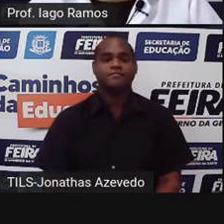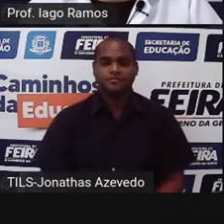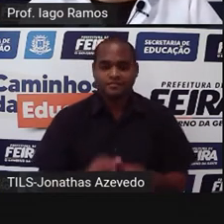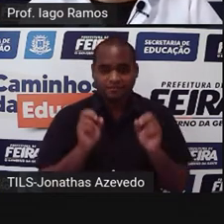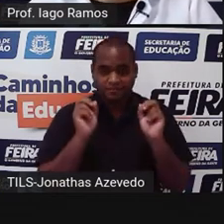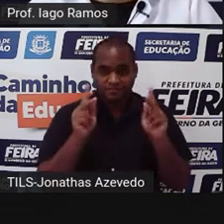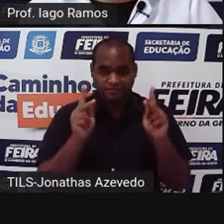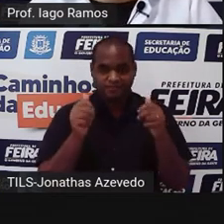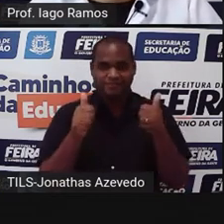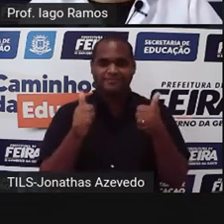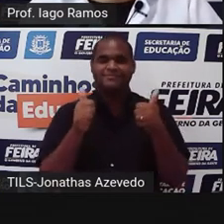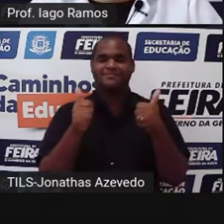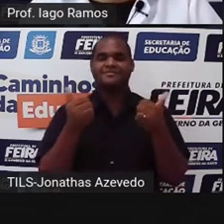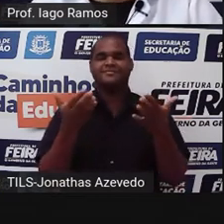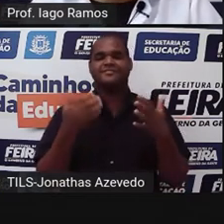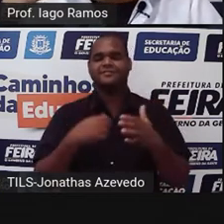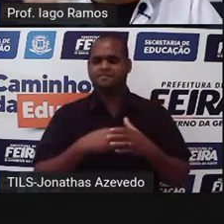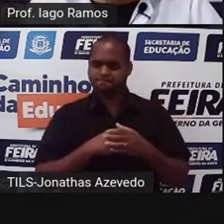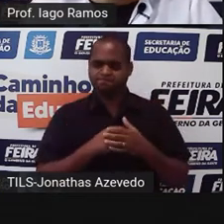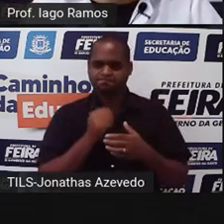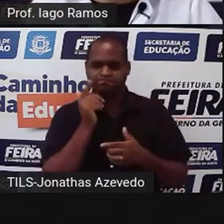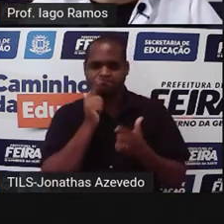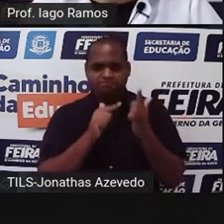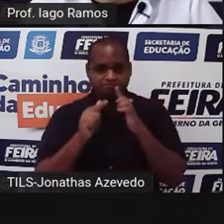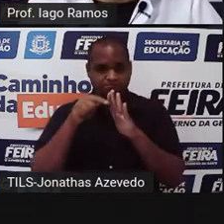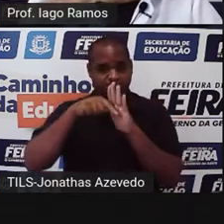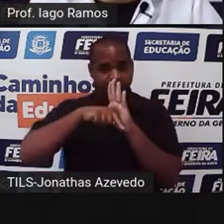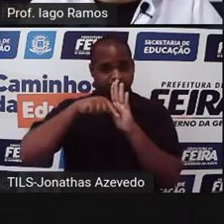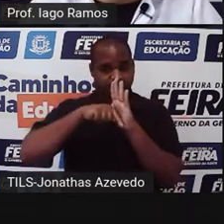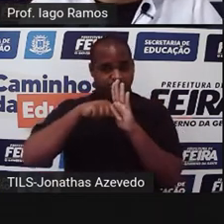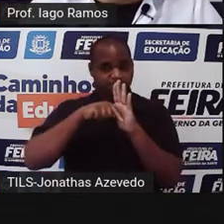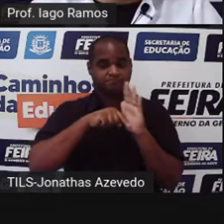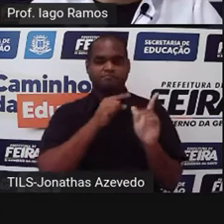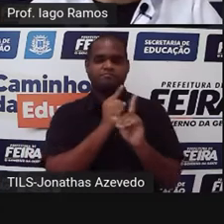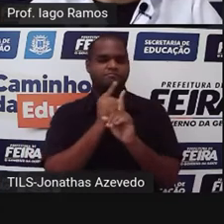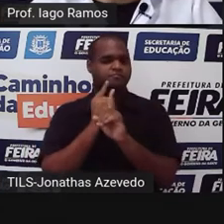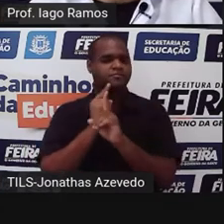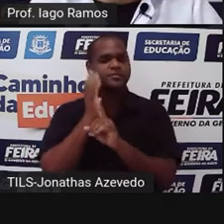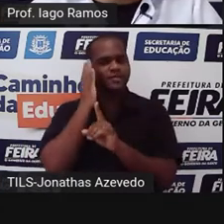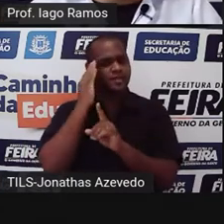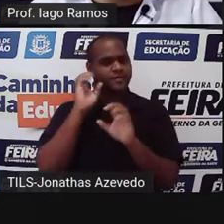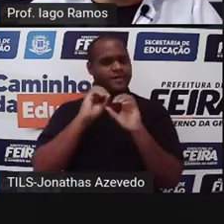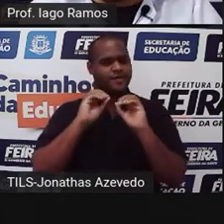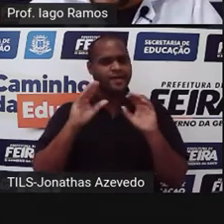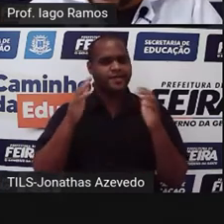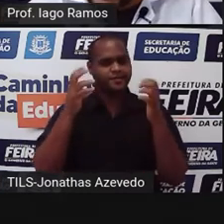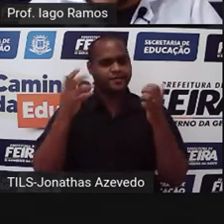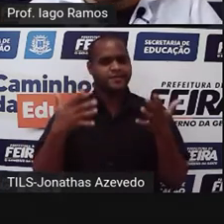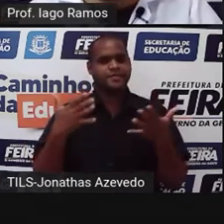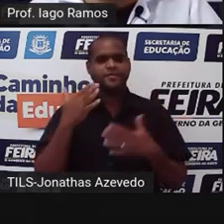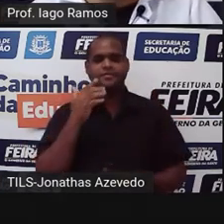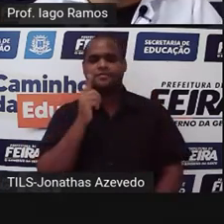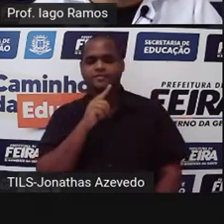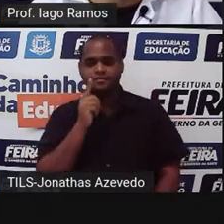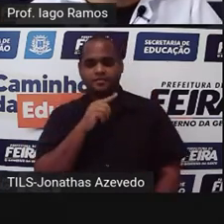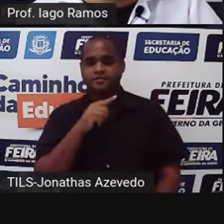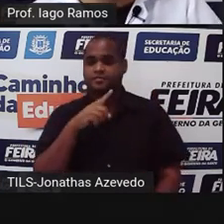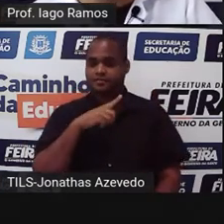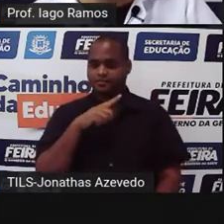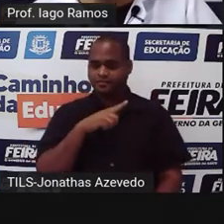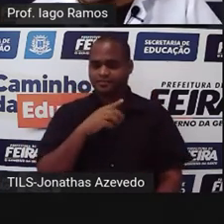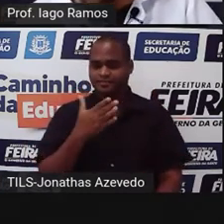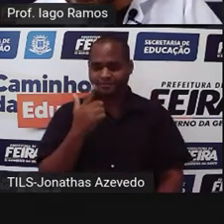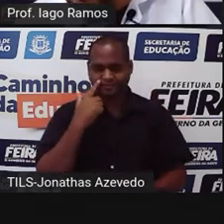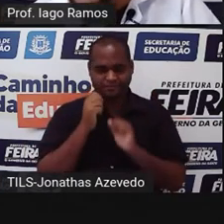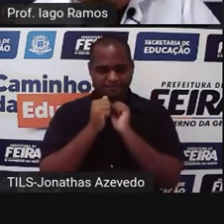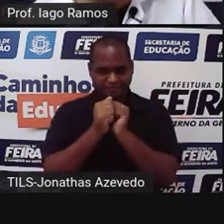Prontinho, é isso aí. Fez essa sua avaliação? Até aqui entendeu? Tranquilo? Então vamos juntos. Olha